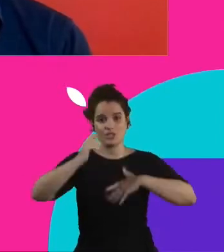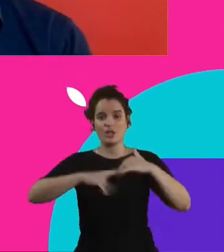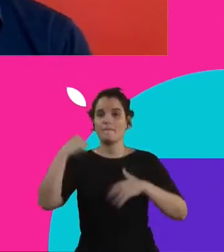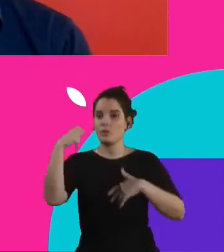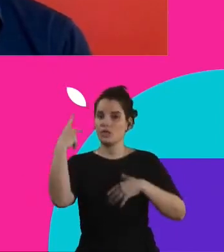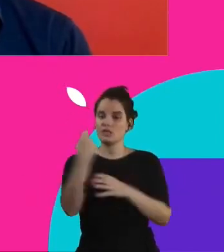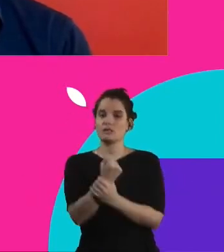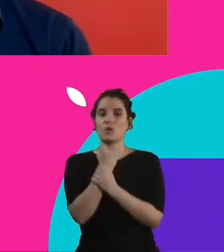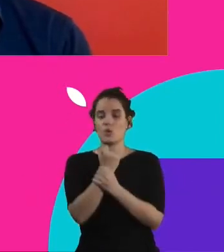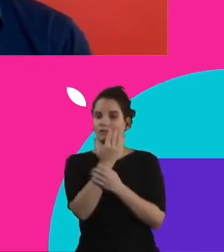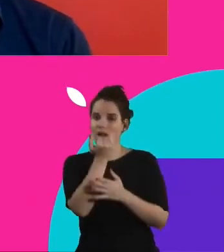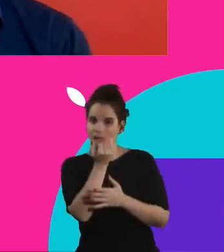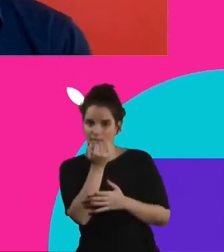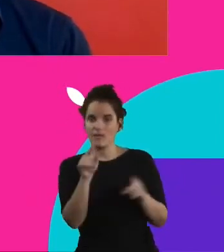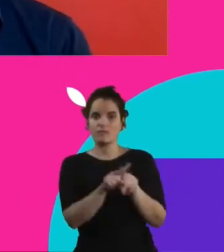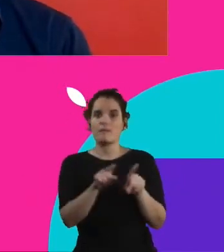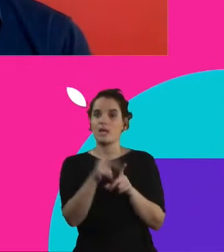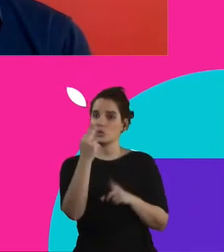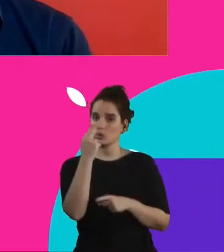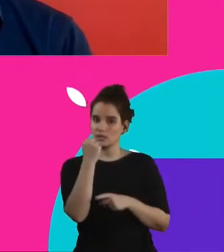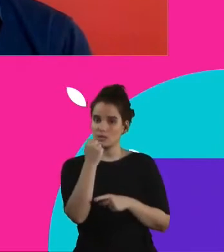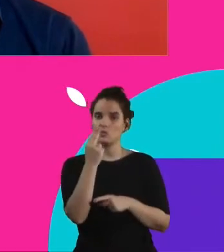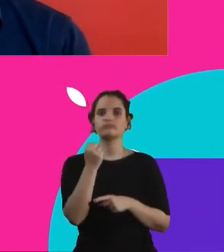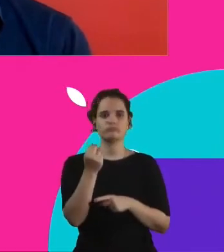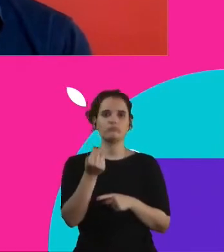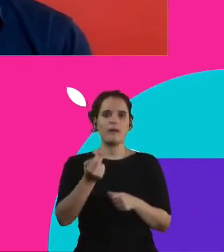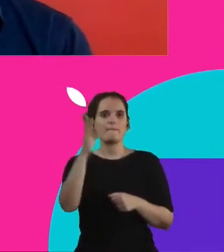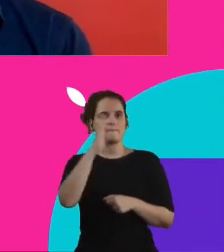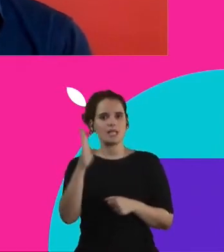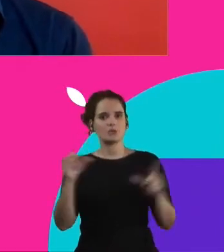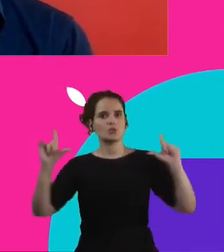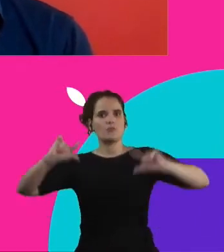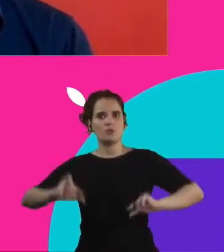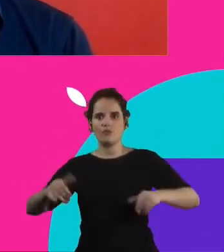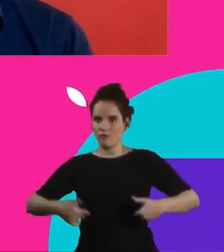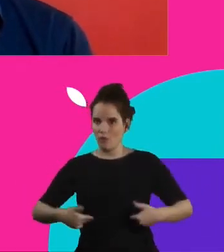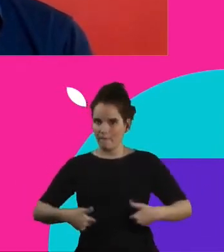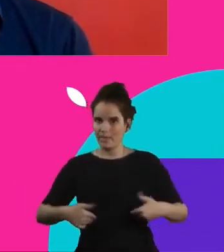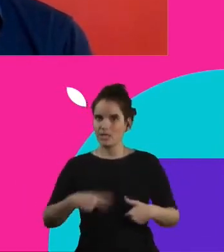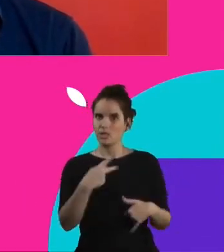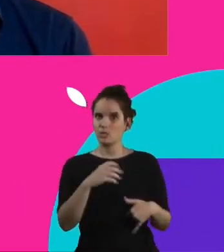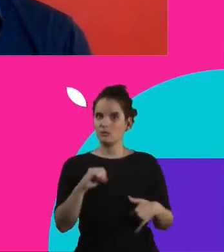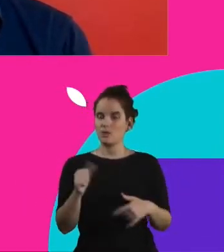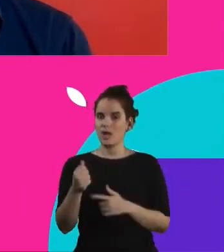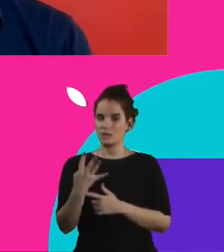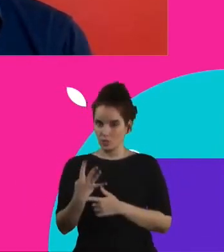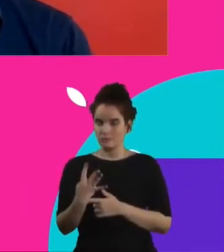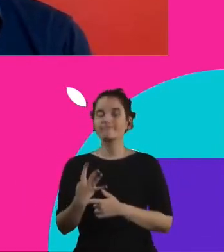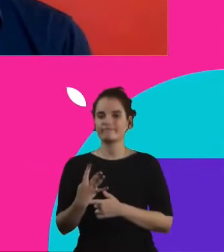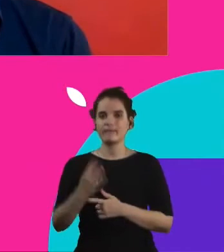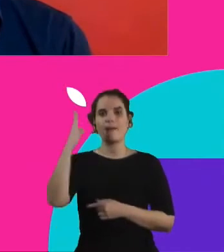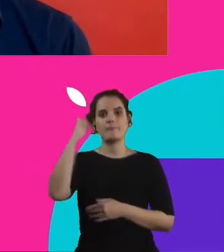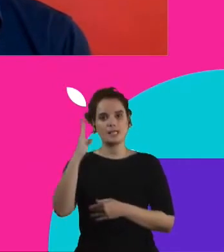de segurança alimentar e nutricional que tiraram o Brasil, né? Do mapa da fome ali em 2014. O Brasil tem uma